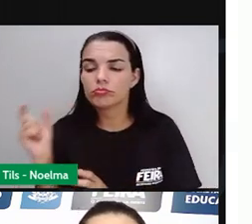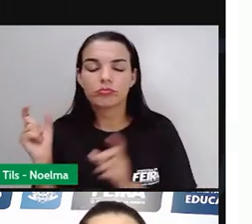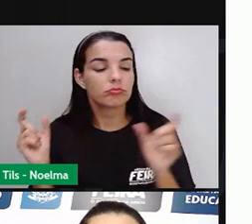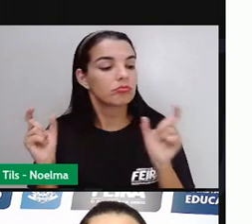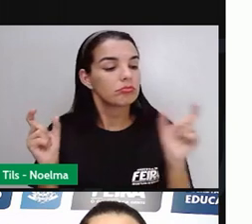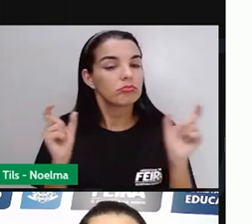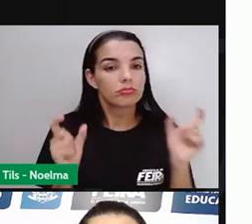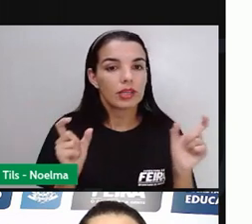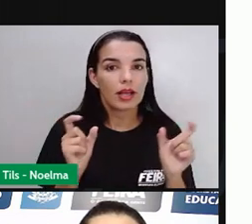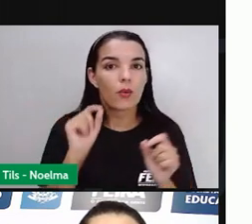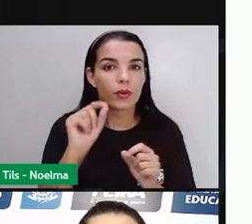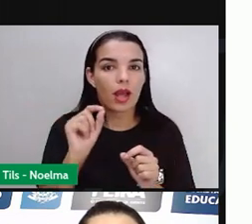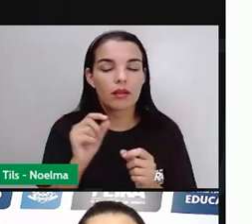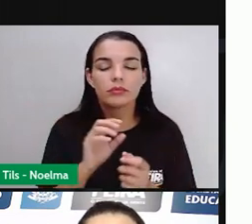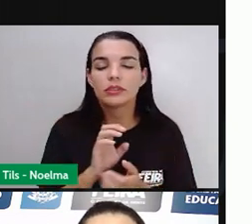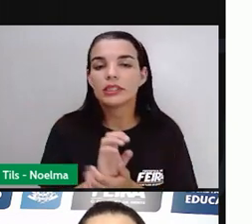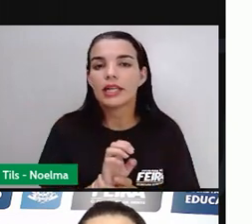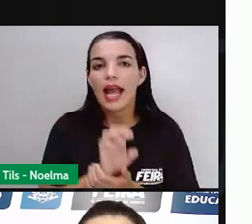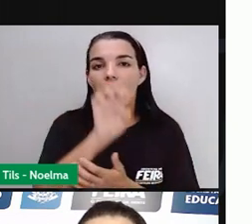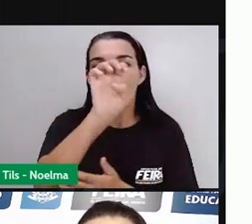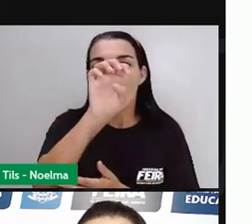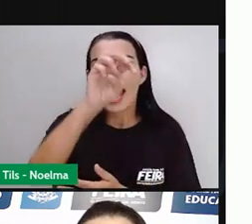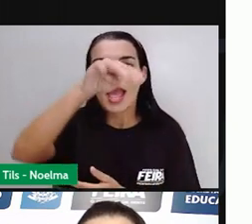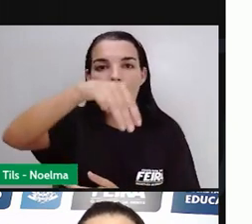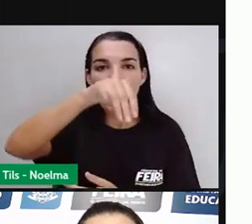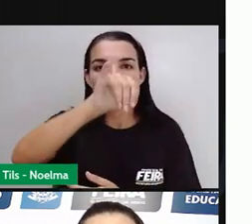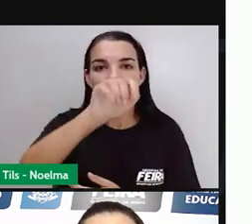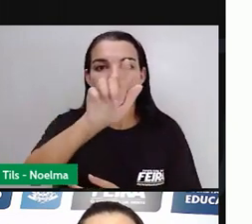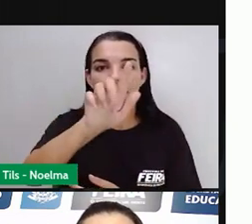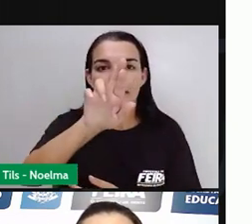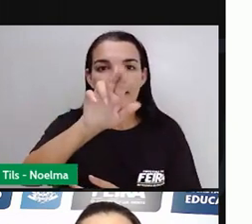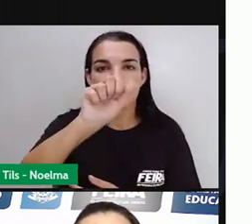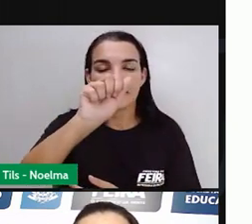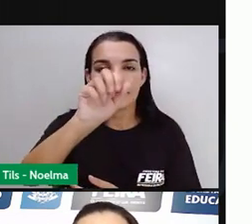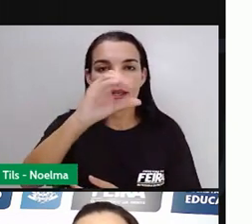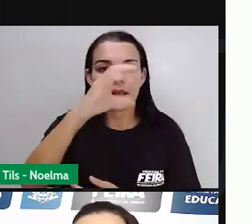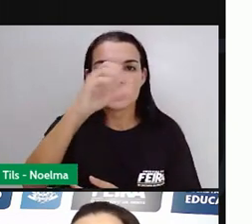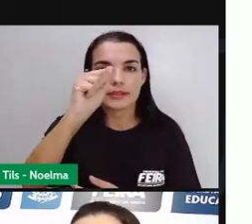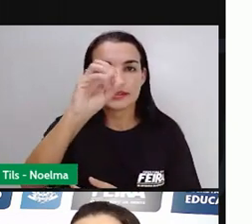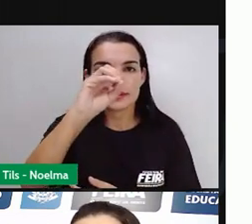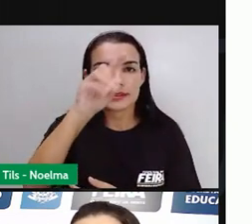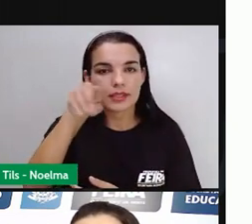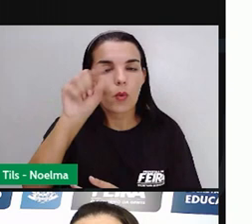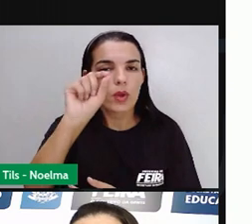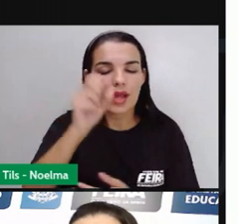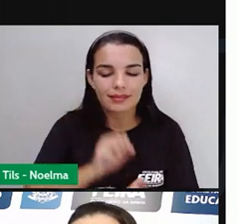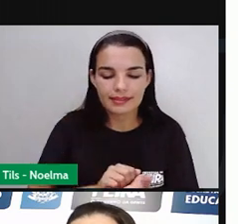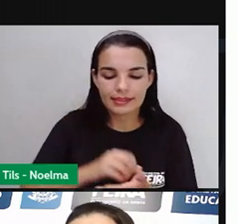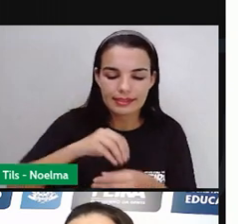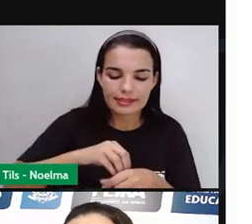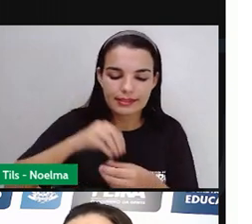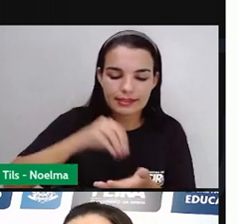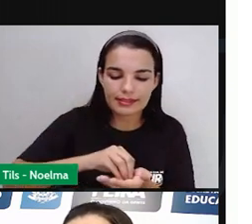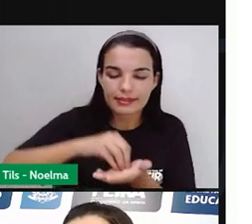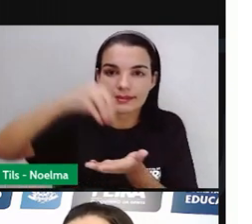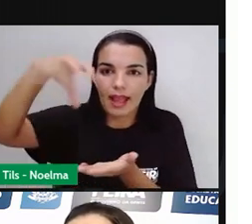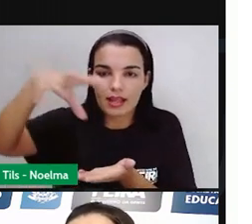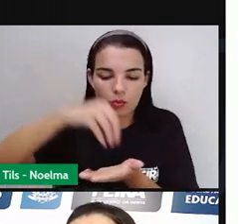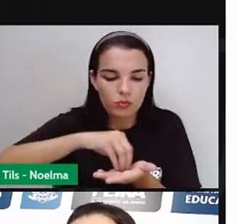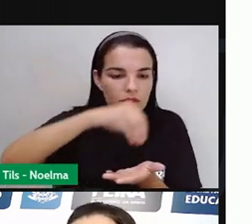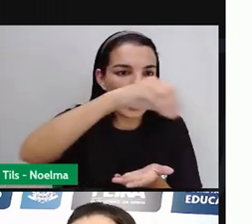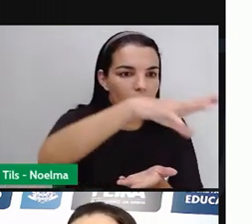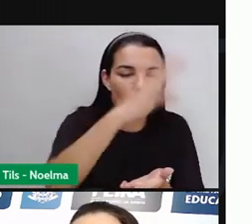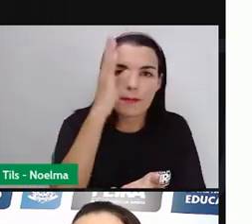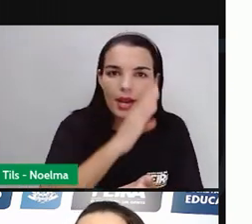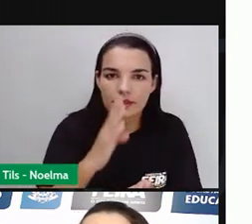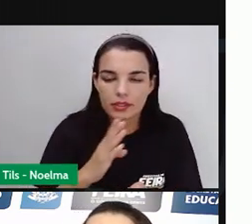Imigração é a saída do meu país para outro país. Imigração é a entrada de pessoas, movimento de entrada de estrangeiro